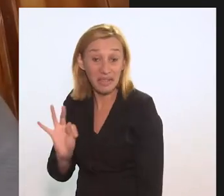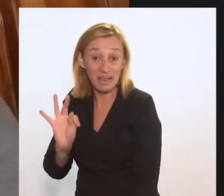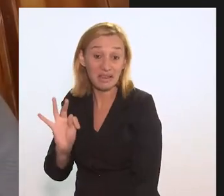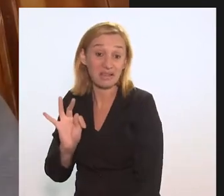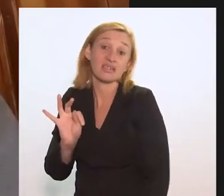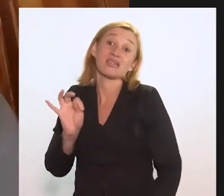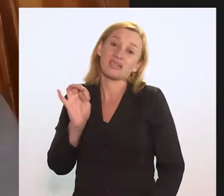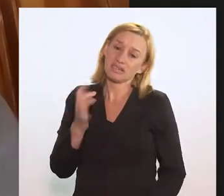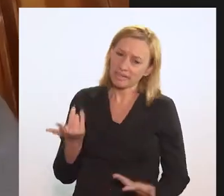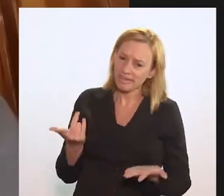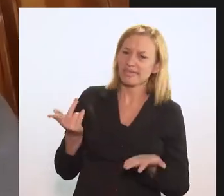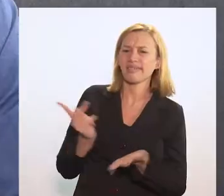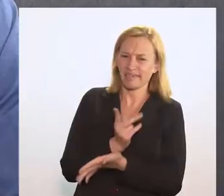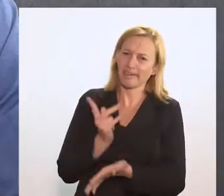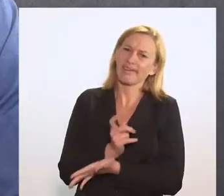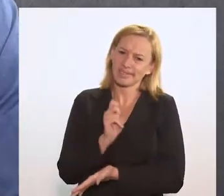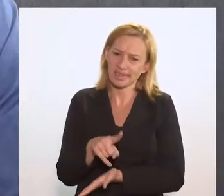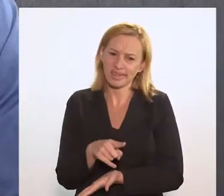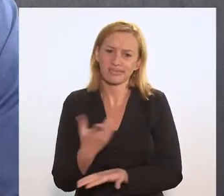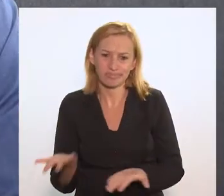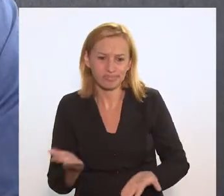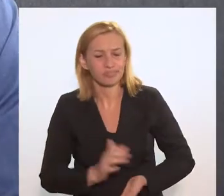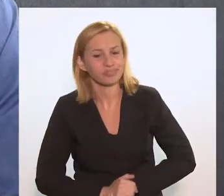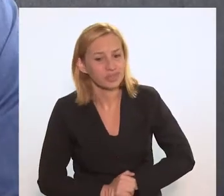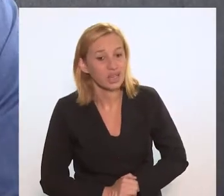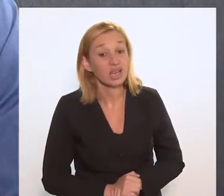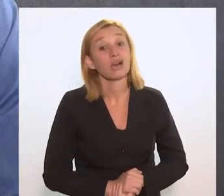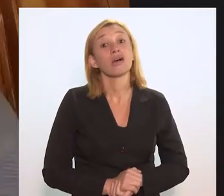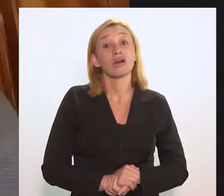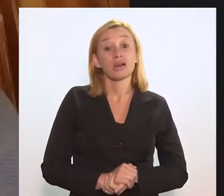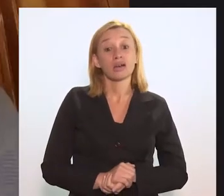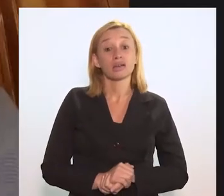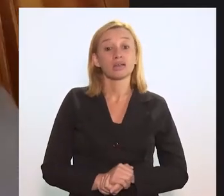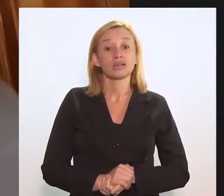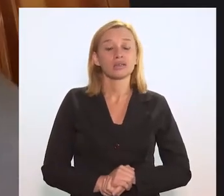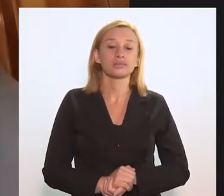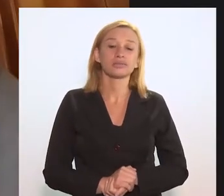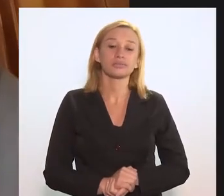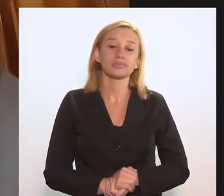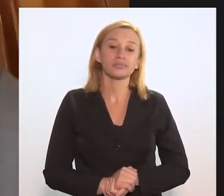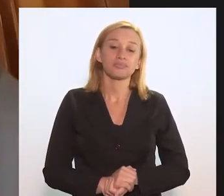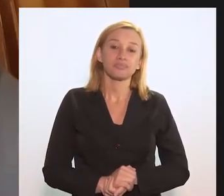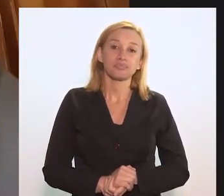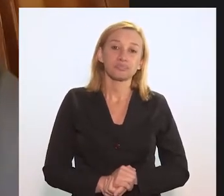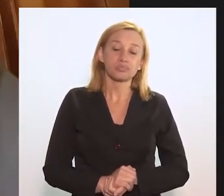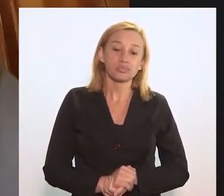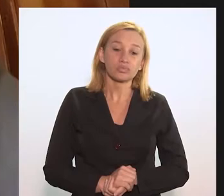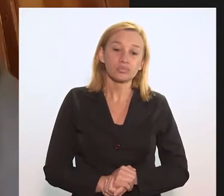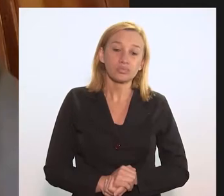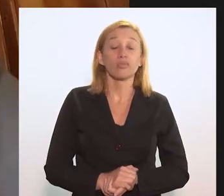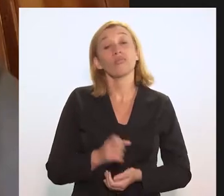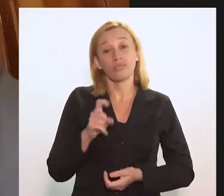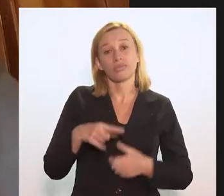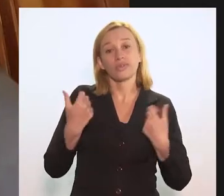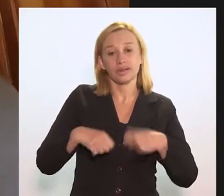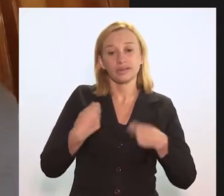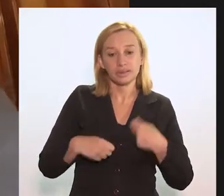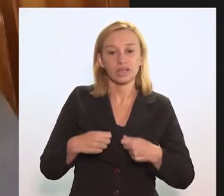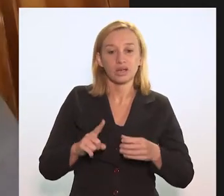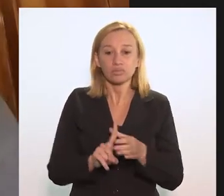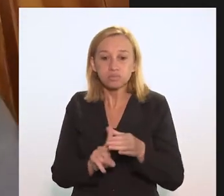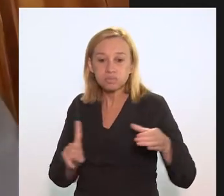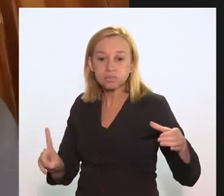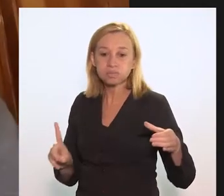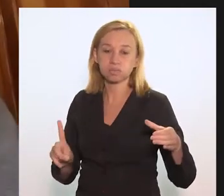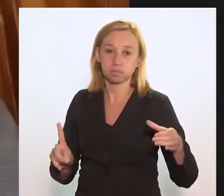o que é um contrassenso, ao mesmo tempo que a gente, é um paradoxo, ao mesmo tempo que a gente vem defendendo o isolamento e é necessário